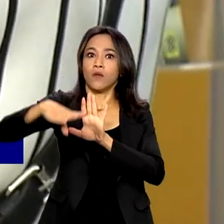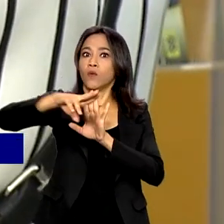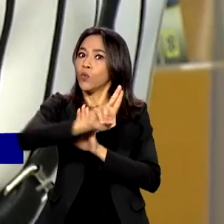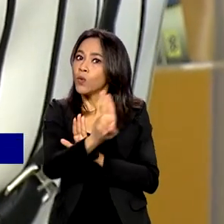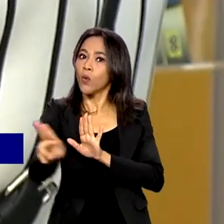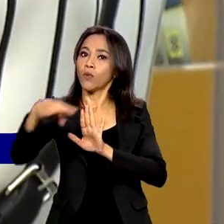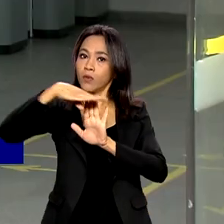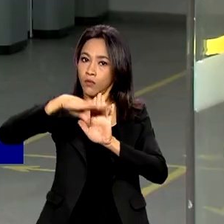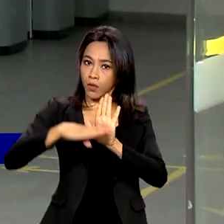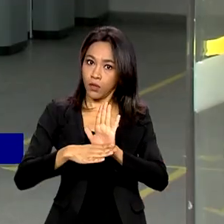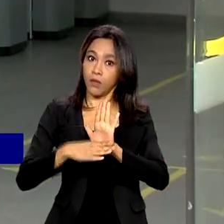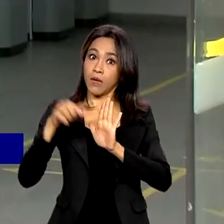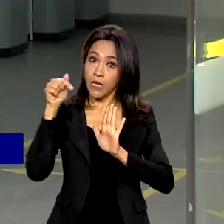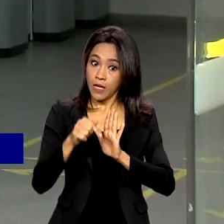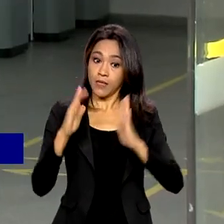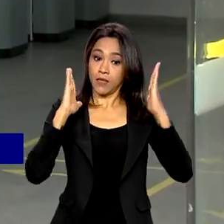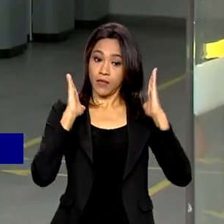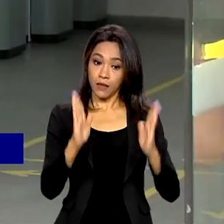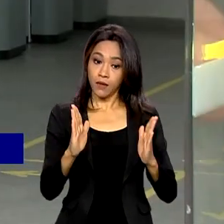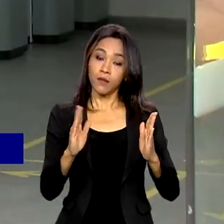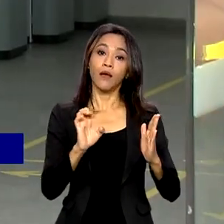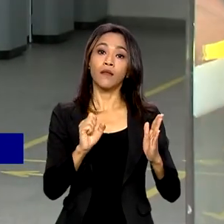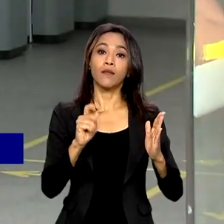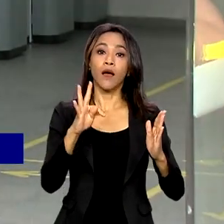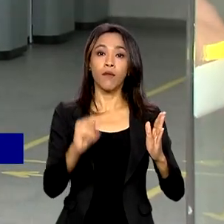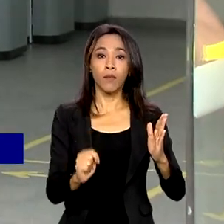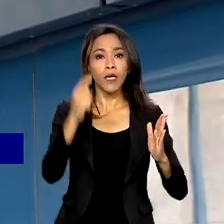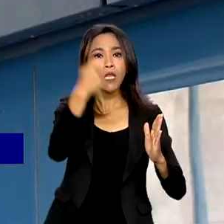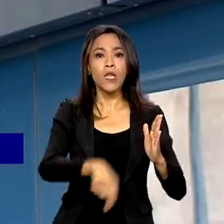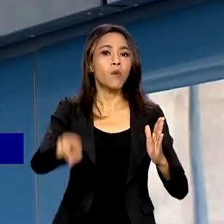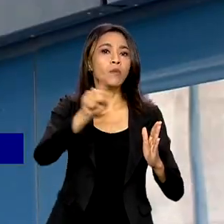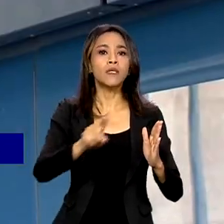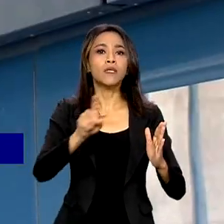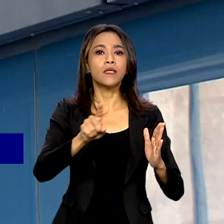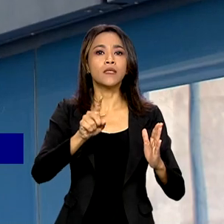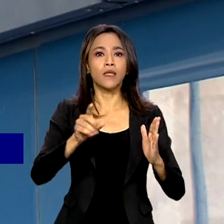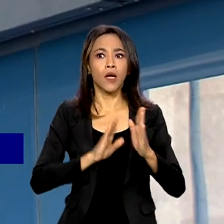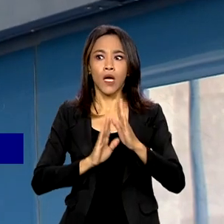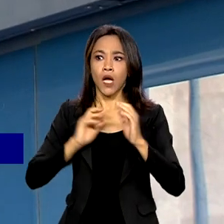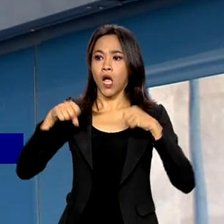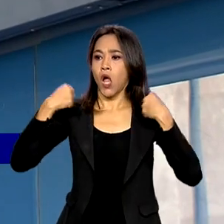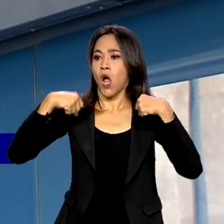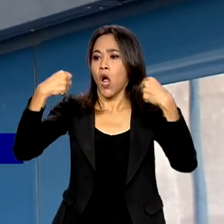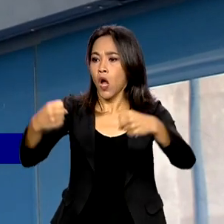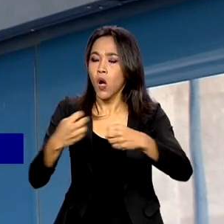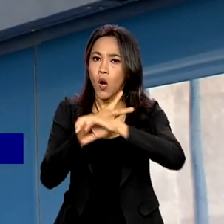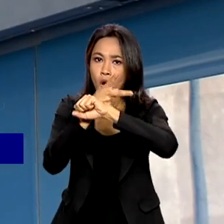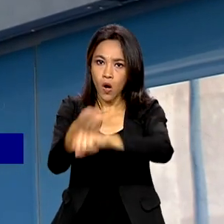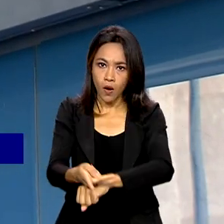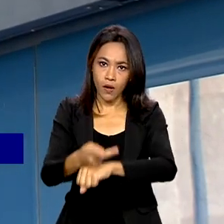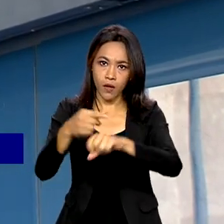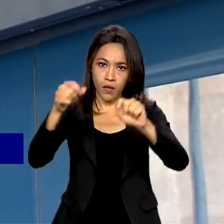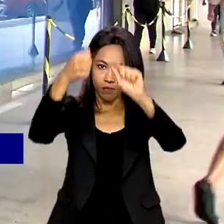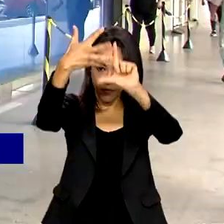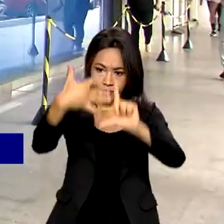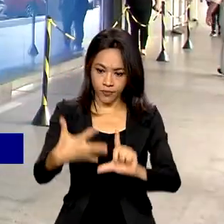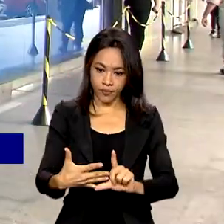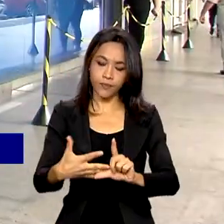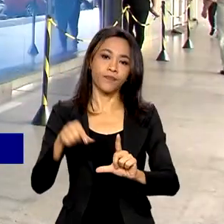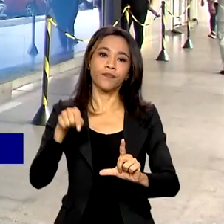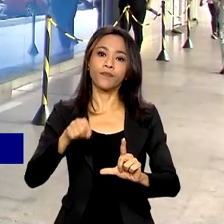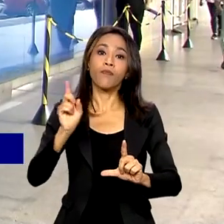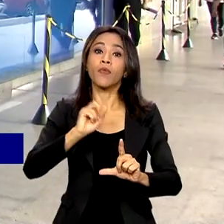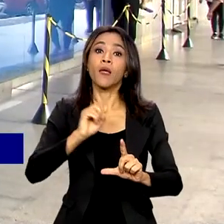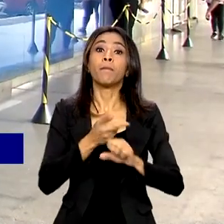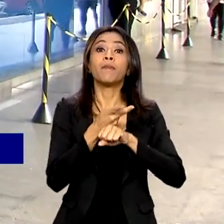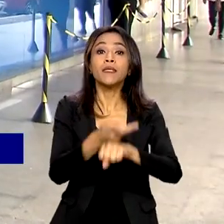com a pasta, nesta etapa do programa, o devedor não precisa recorrer ao portal gov.br. Deve procurar diretamente os